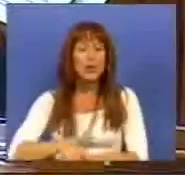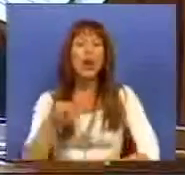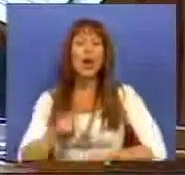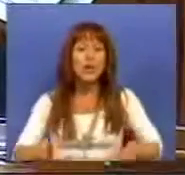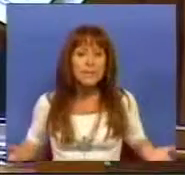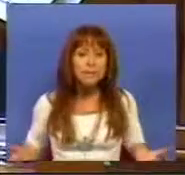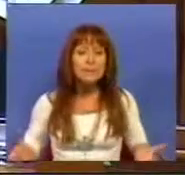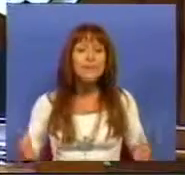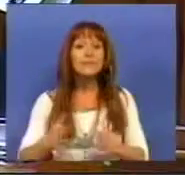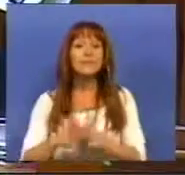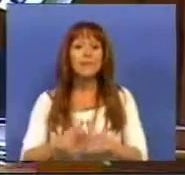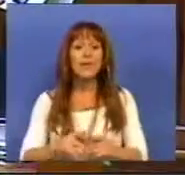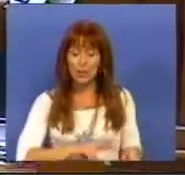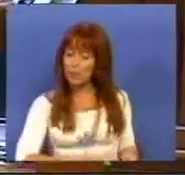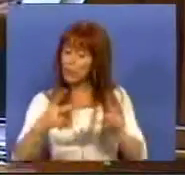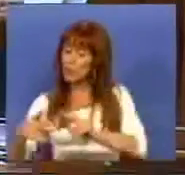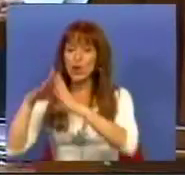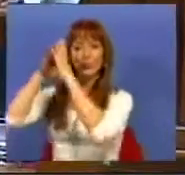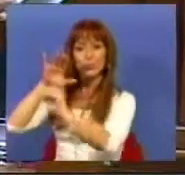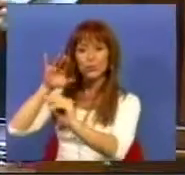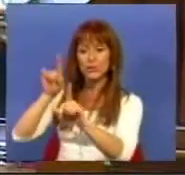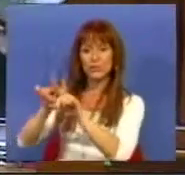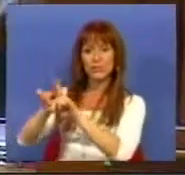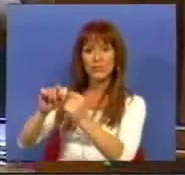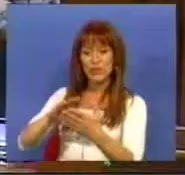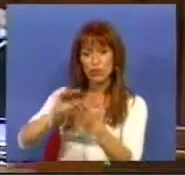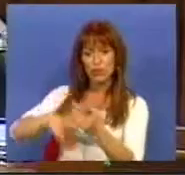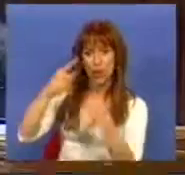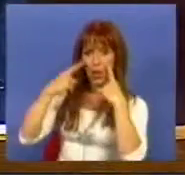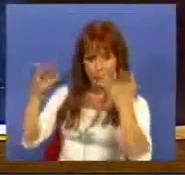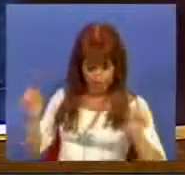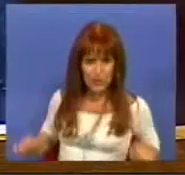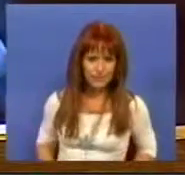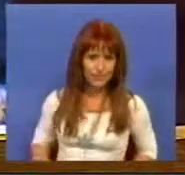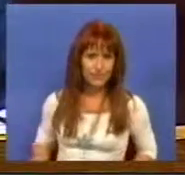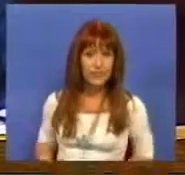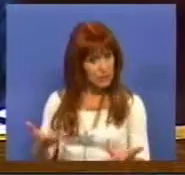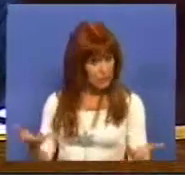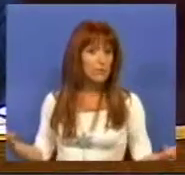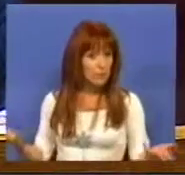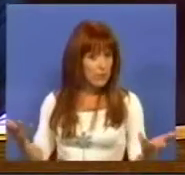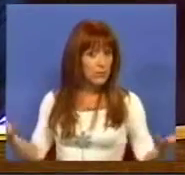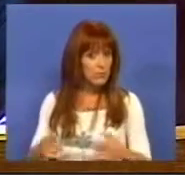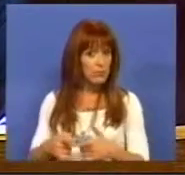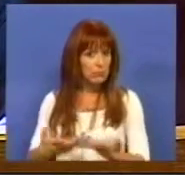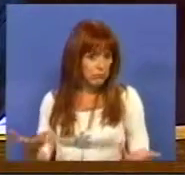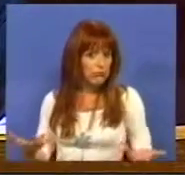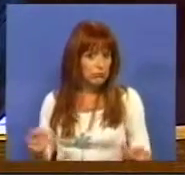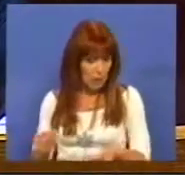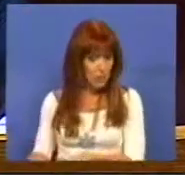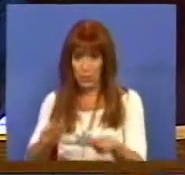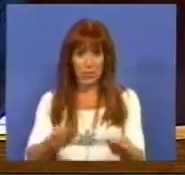mais, nada menos, que uma mudança de paradigmas na contratação pública. Foi assim que ele foi